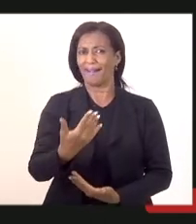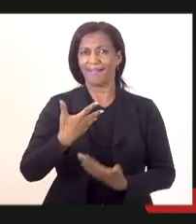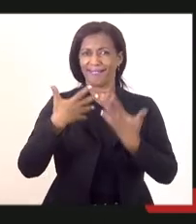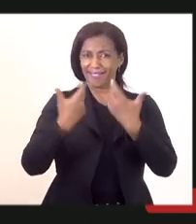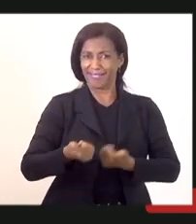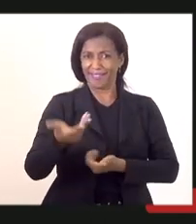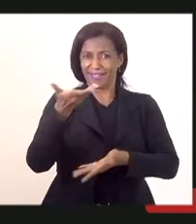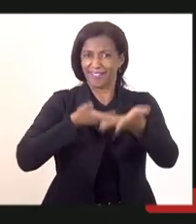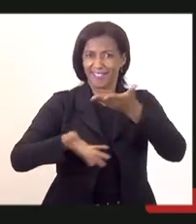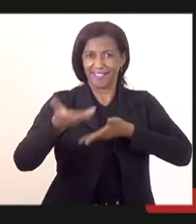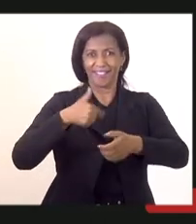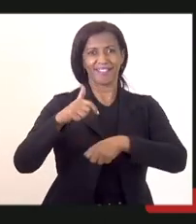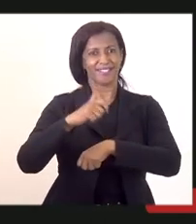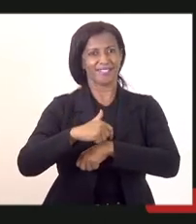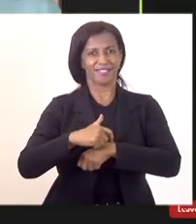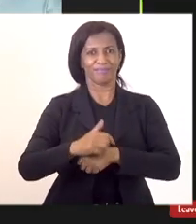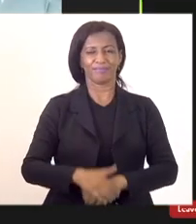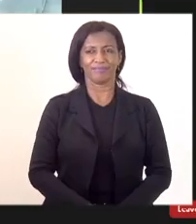momento.